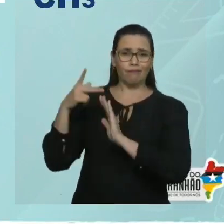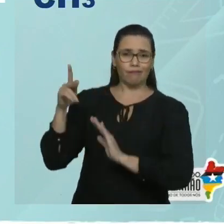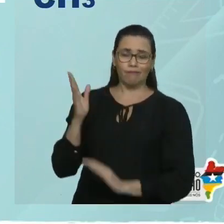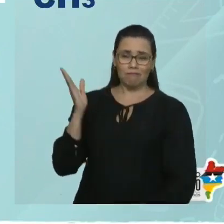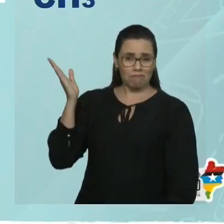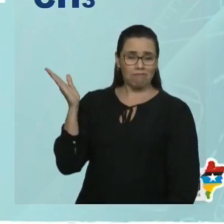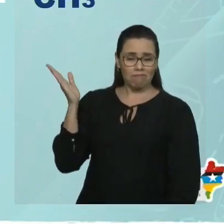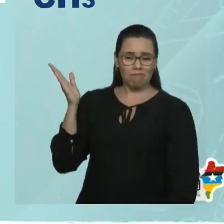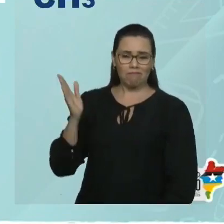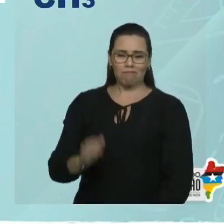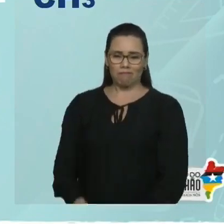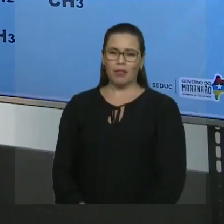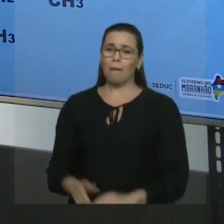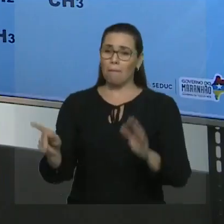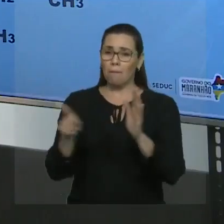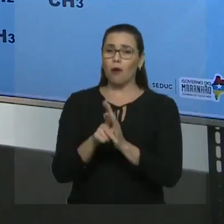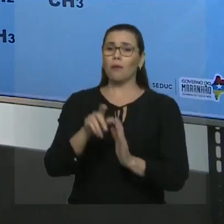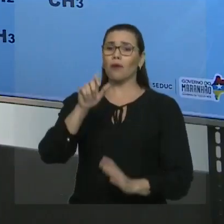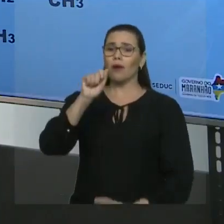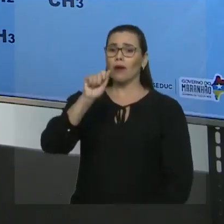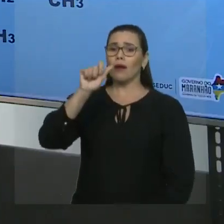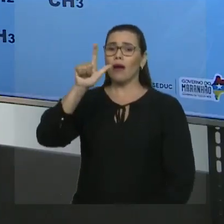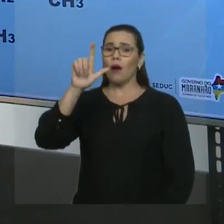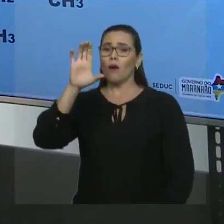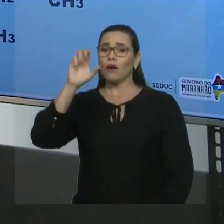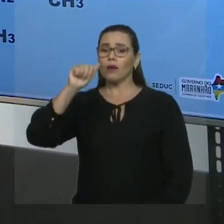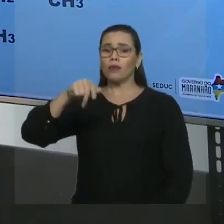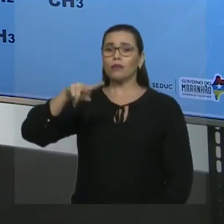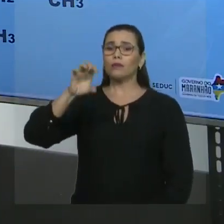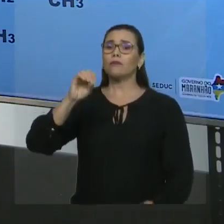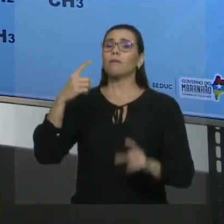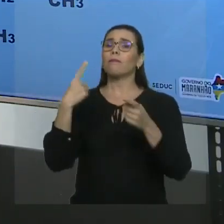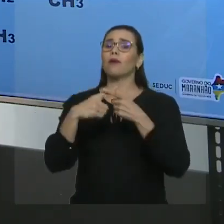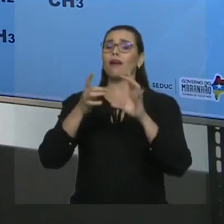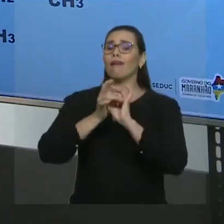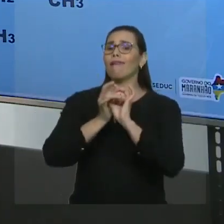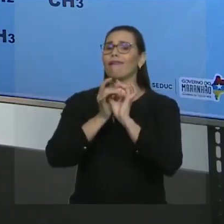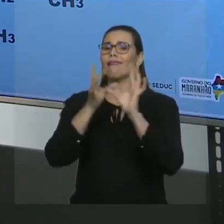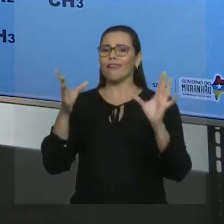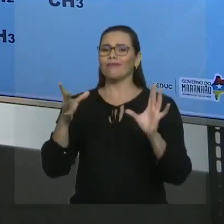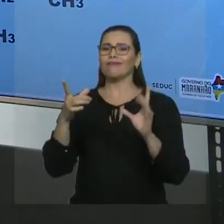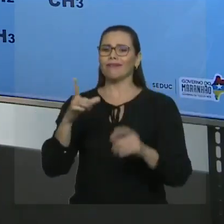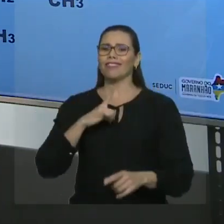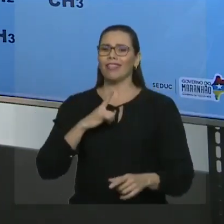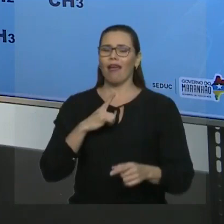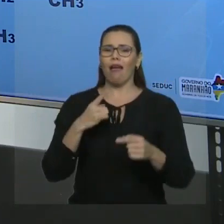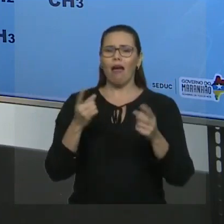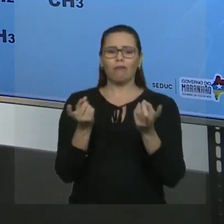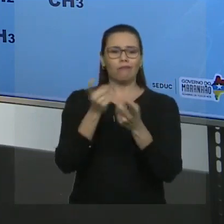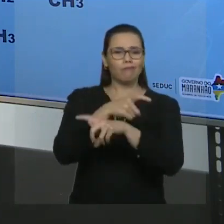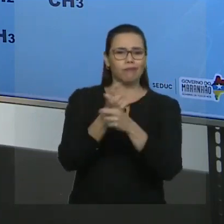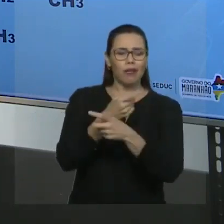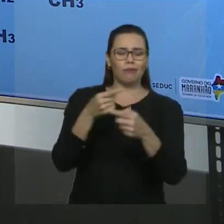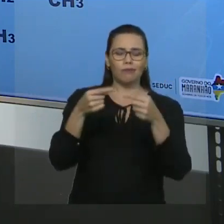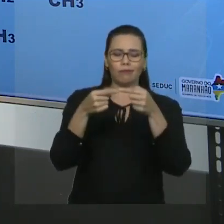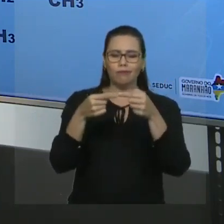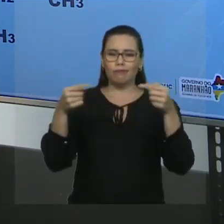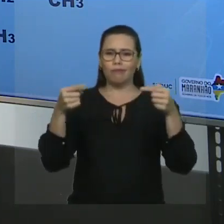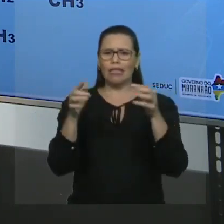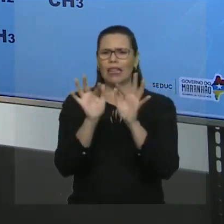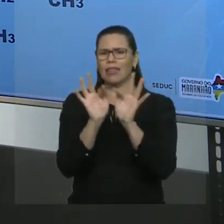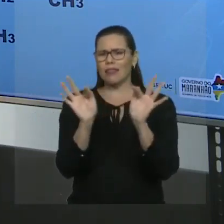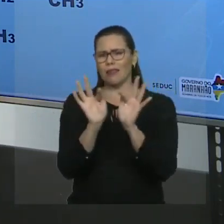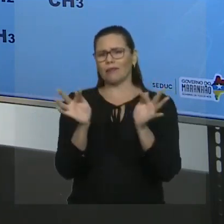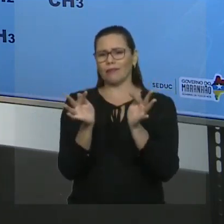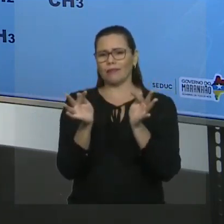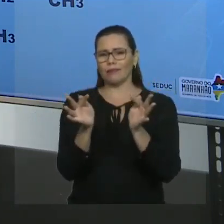hidrocarboneto da classe dos alcanos. Por que, professor? Porque é uma cadeia aberta que apresenta somente ligações simples. E você observa que